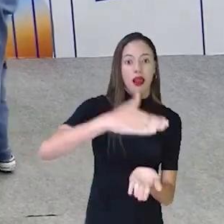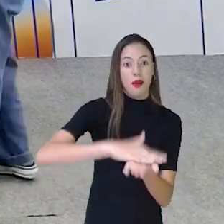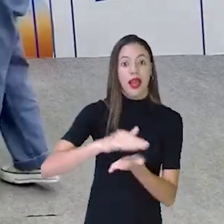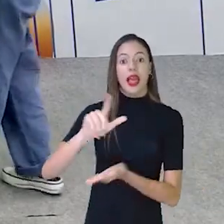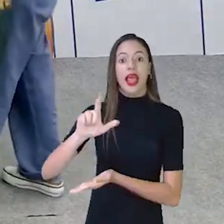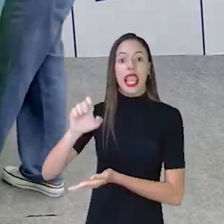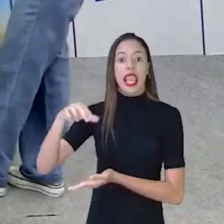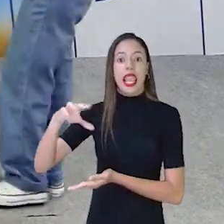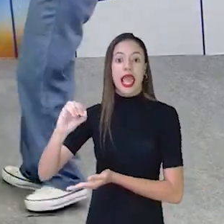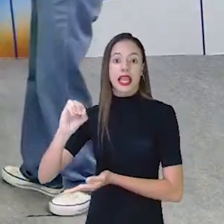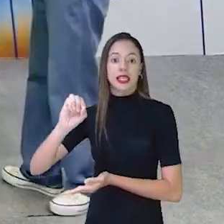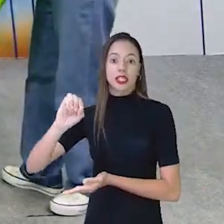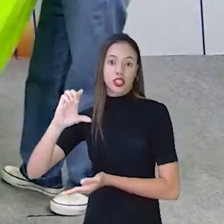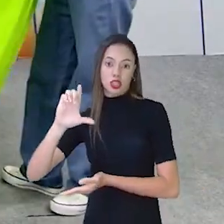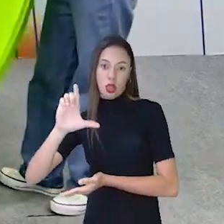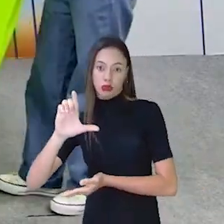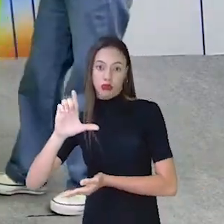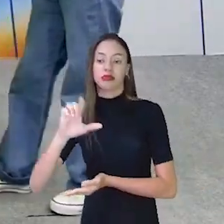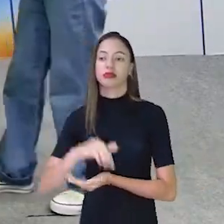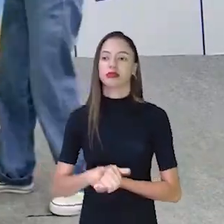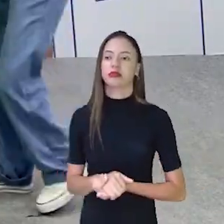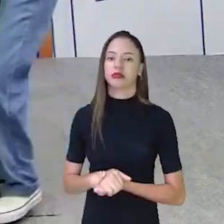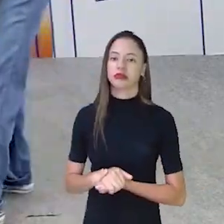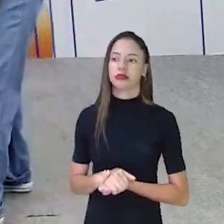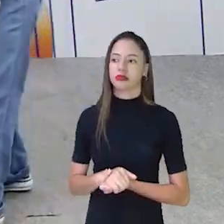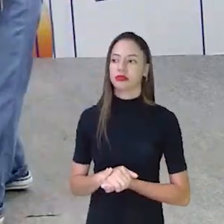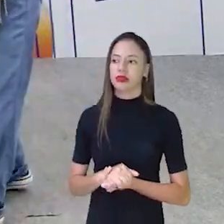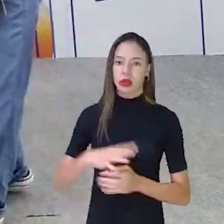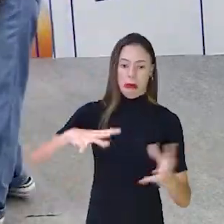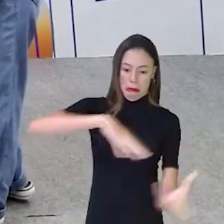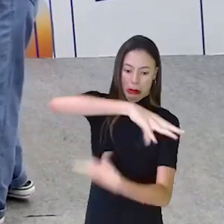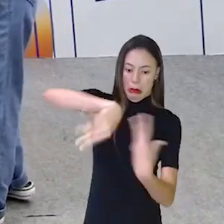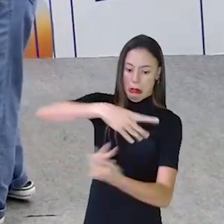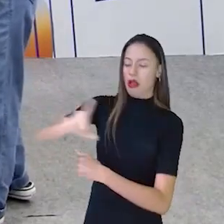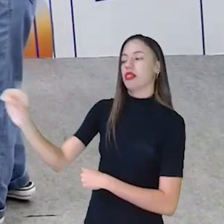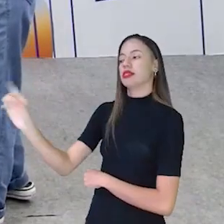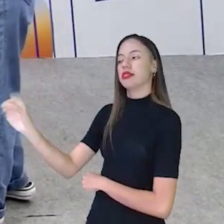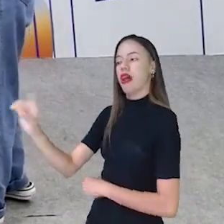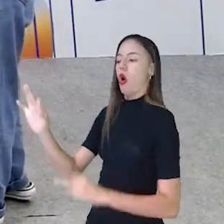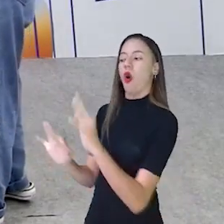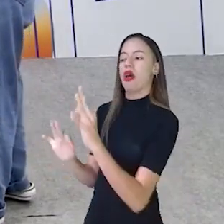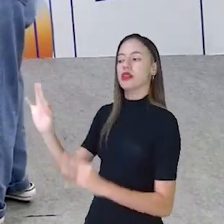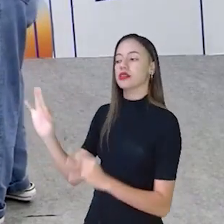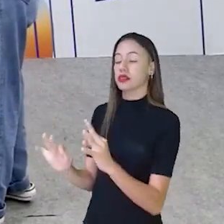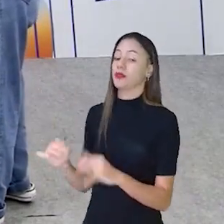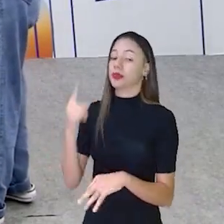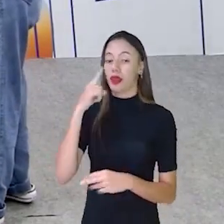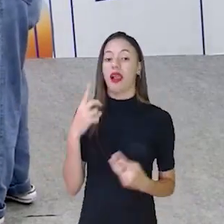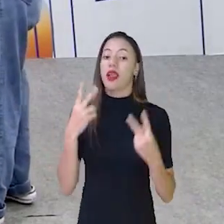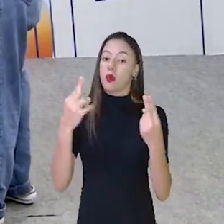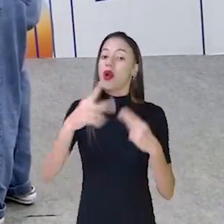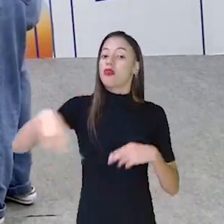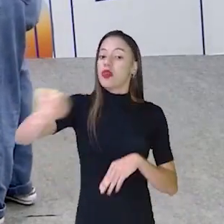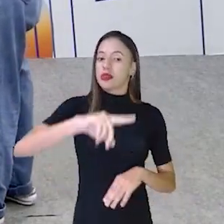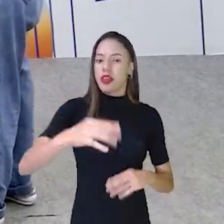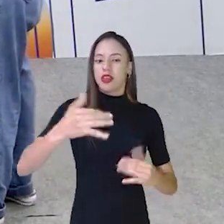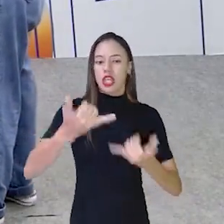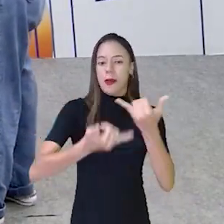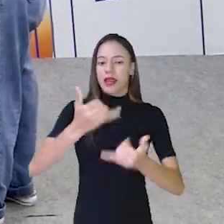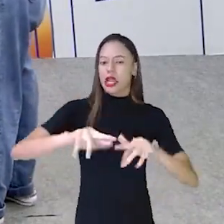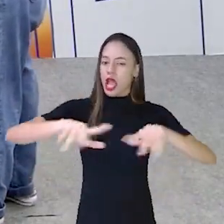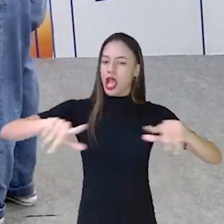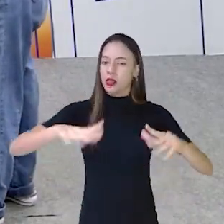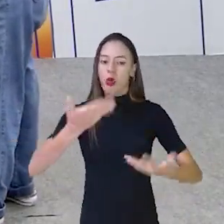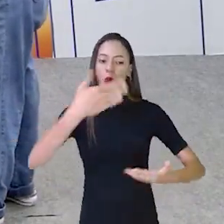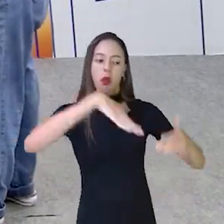assim. É. Fazer um... Pode ir, não. Fazer uma trouxa, não. A mesma coisa, quando vocês forem guardar, crianças, os brinquedos de